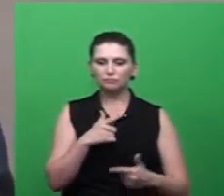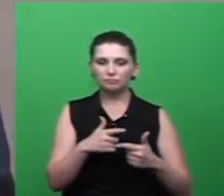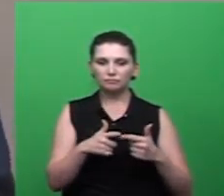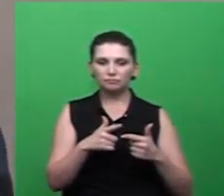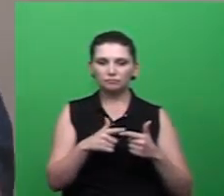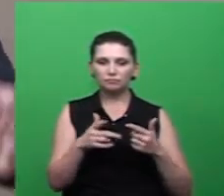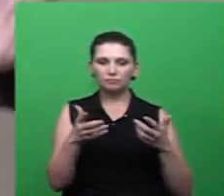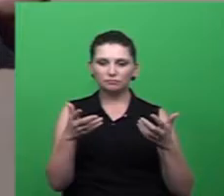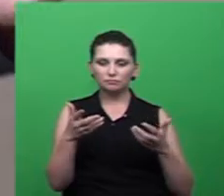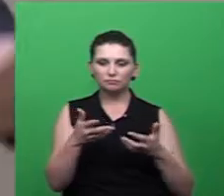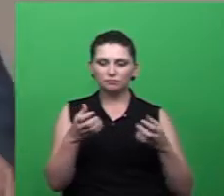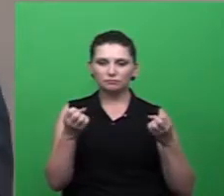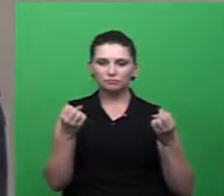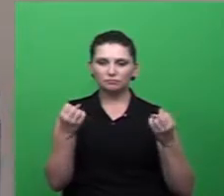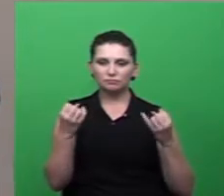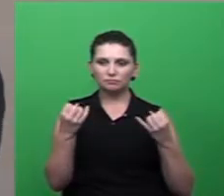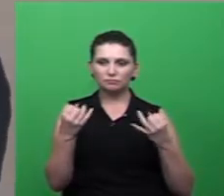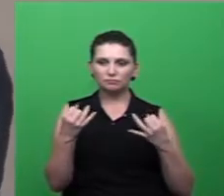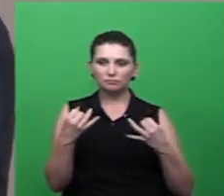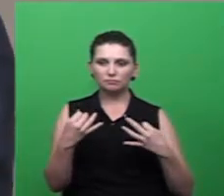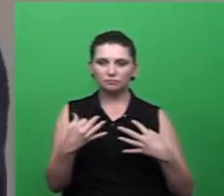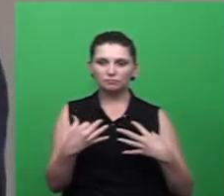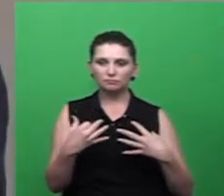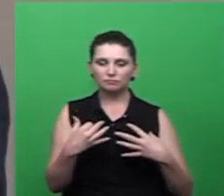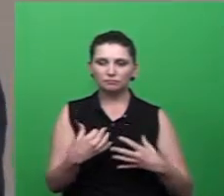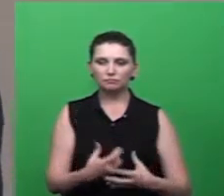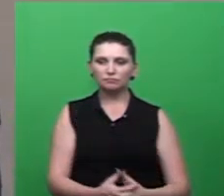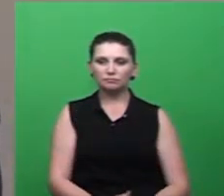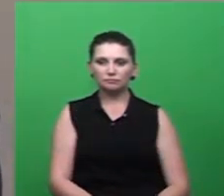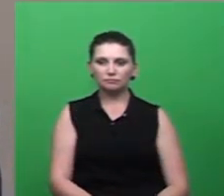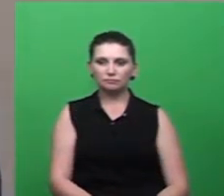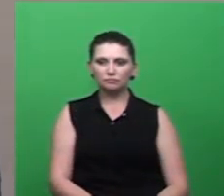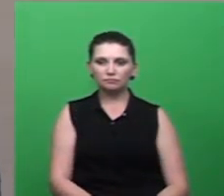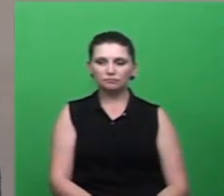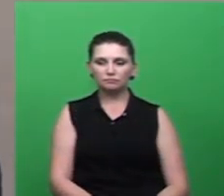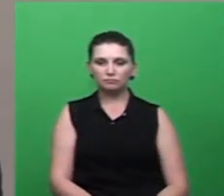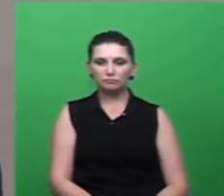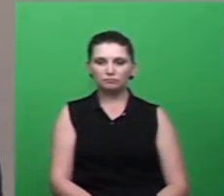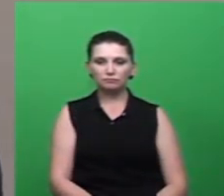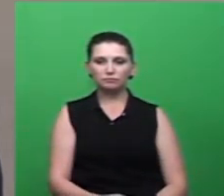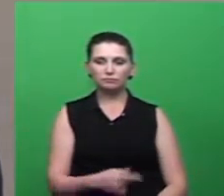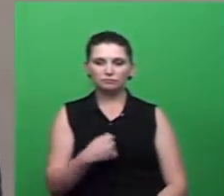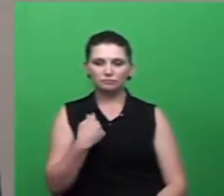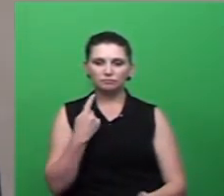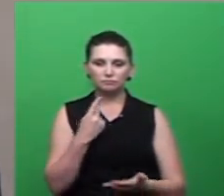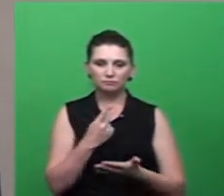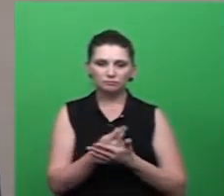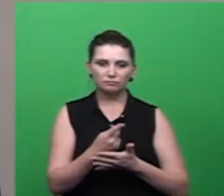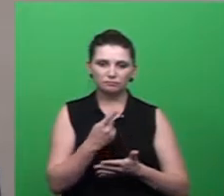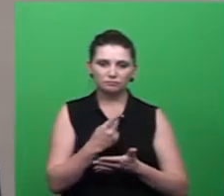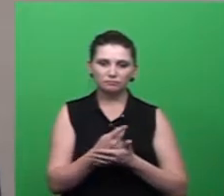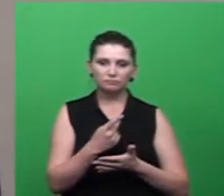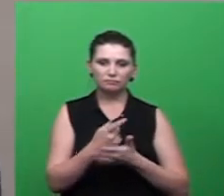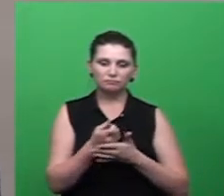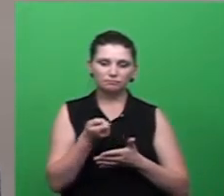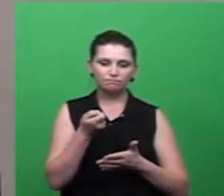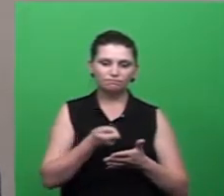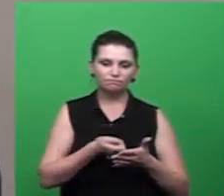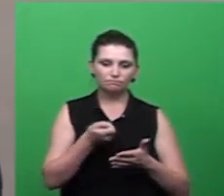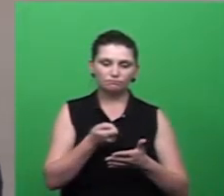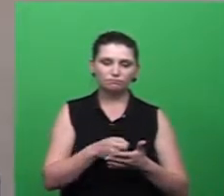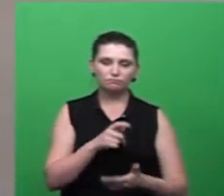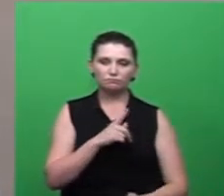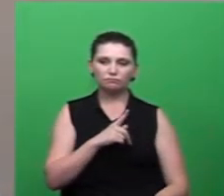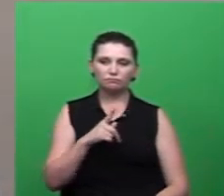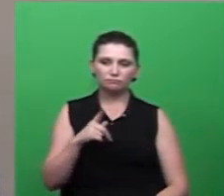conversei aqui até o líder do governo Itamar não estava mas eu aí cobrei do secretário do presidente Daniel Freitas presidente da câmara ele se